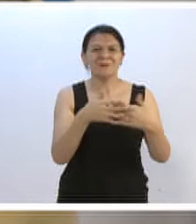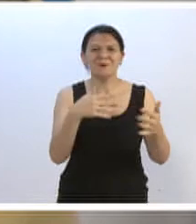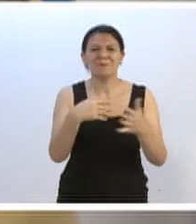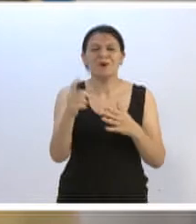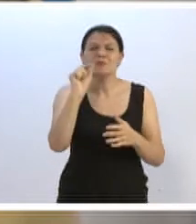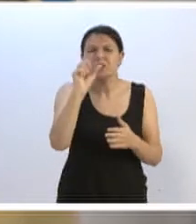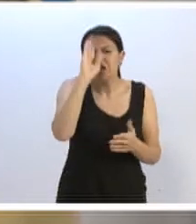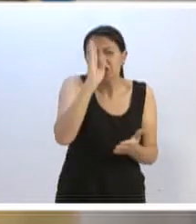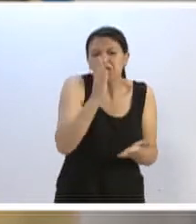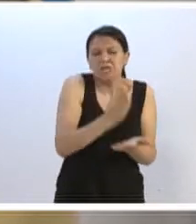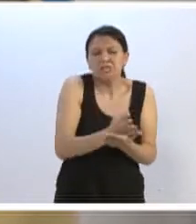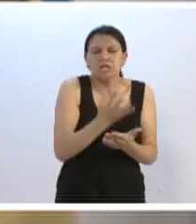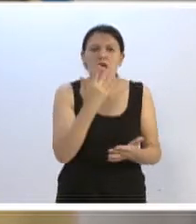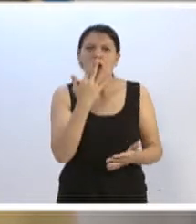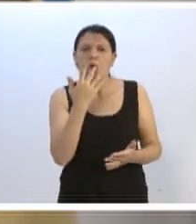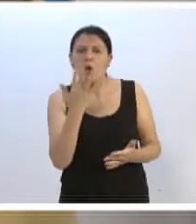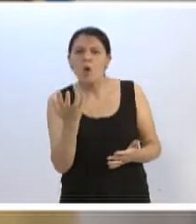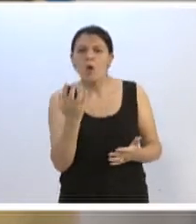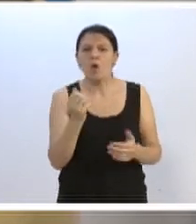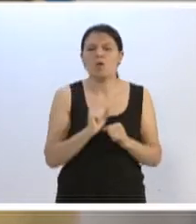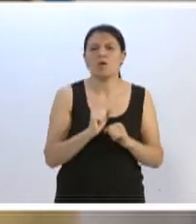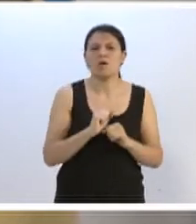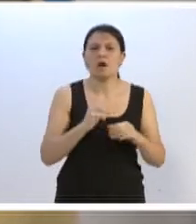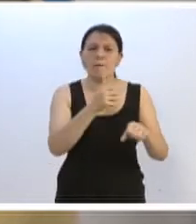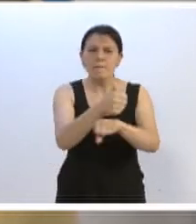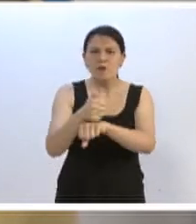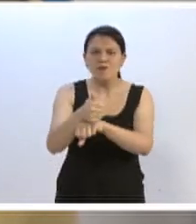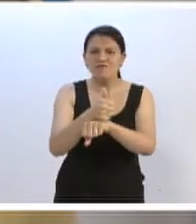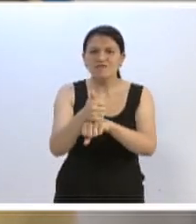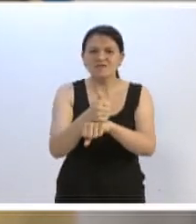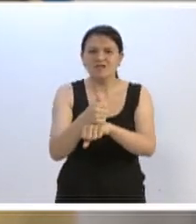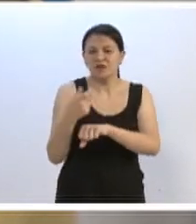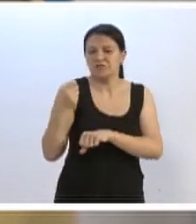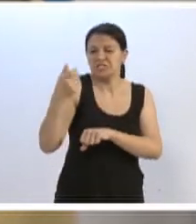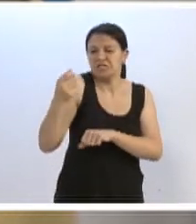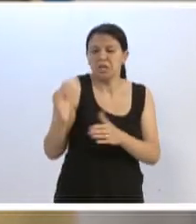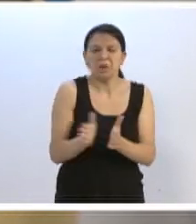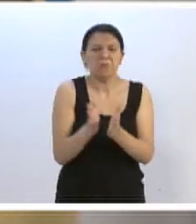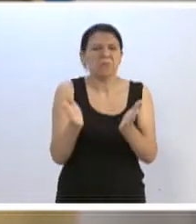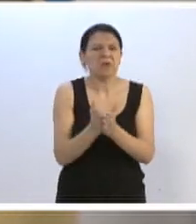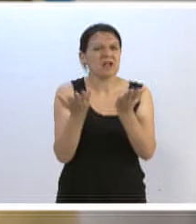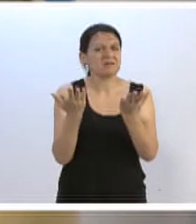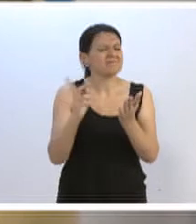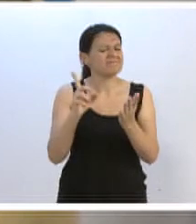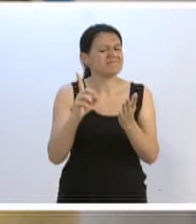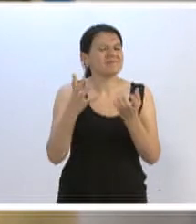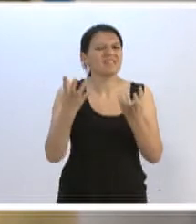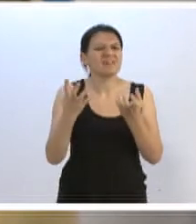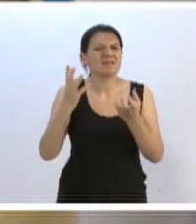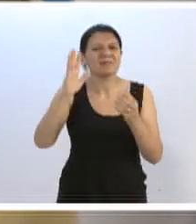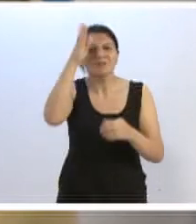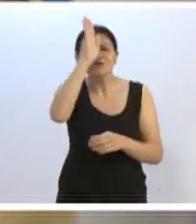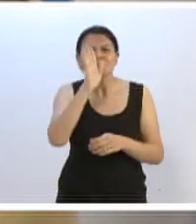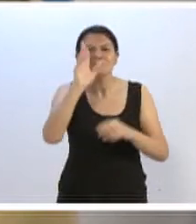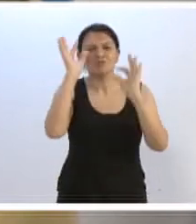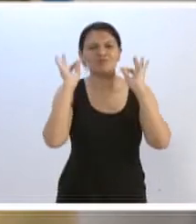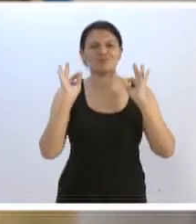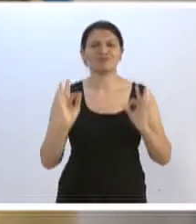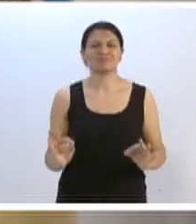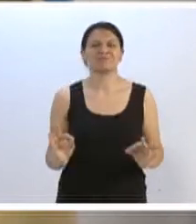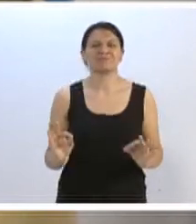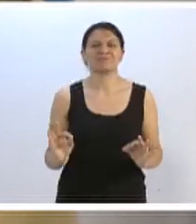credo, cor, raça, profissão, classe social. E queremos sim um Brasil mais justo e fraterno,